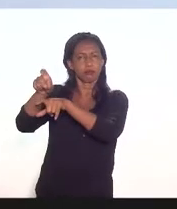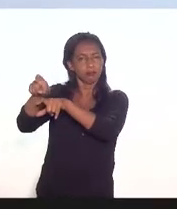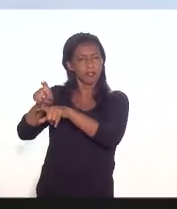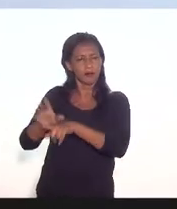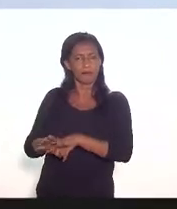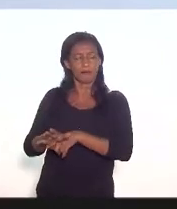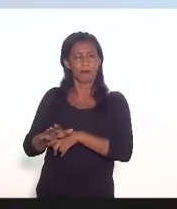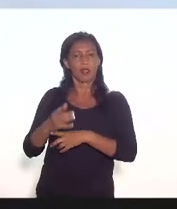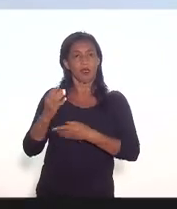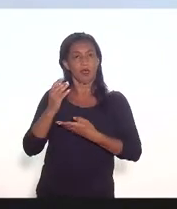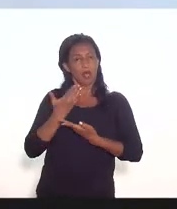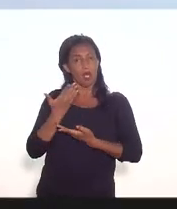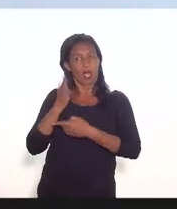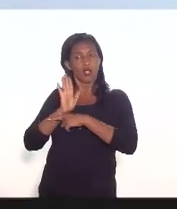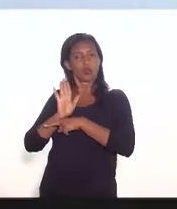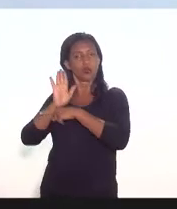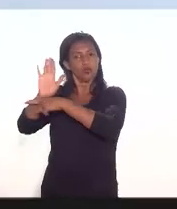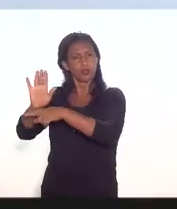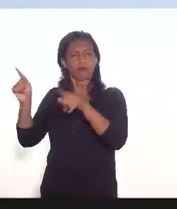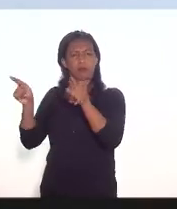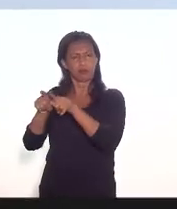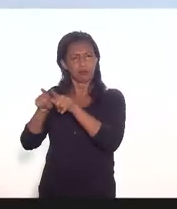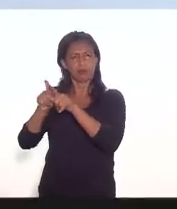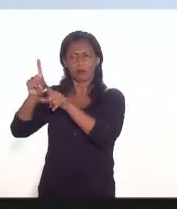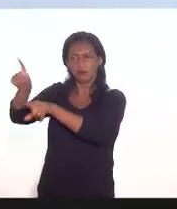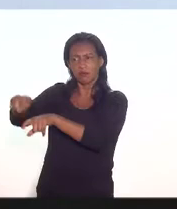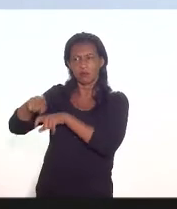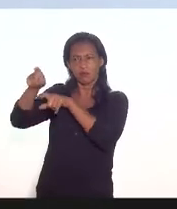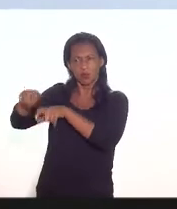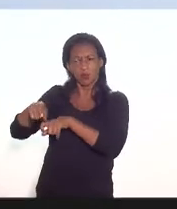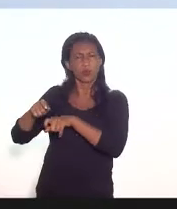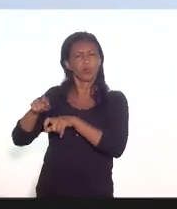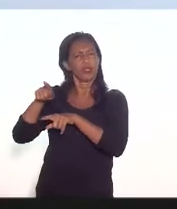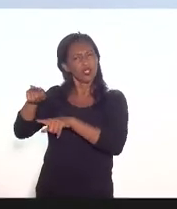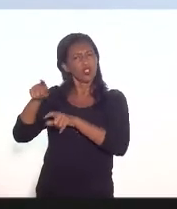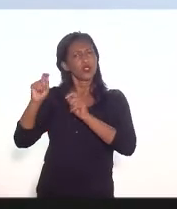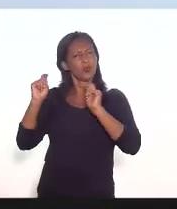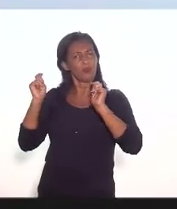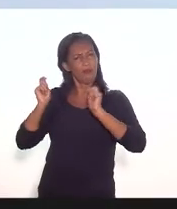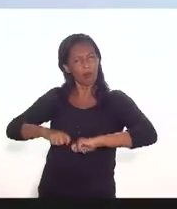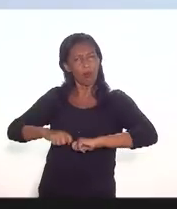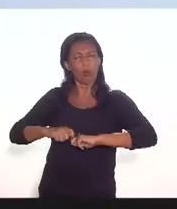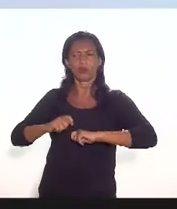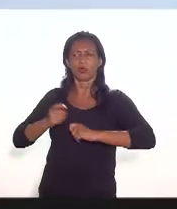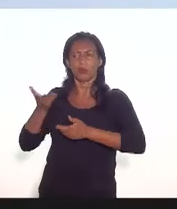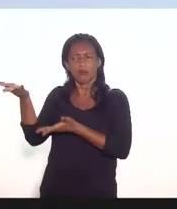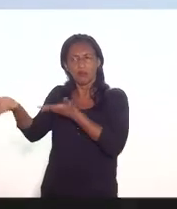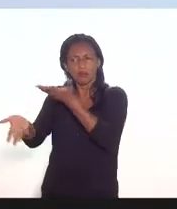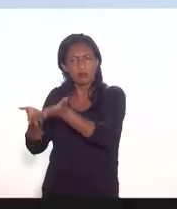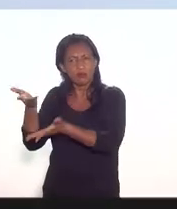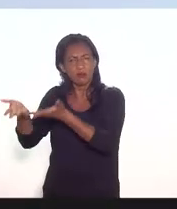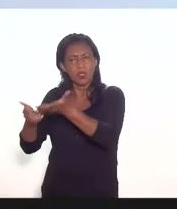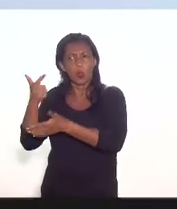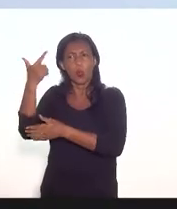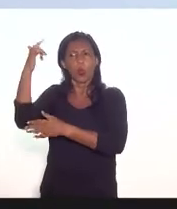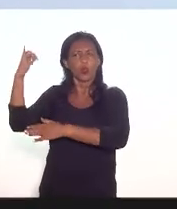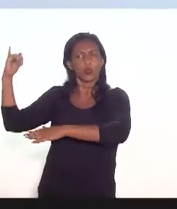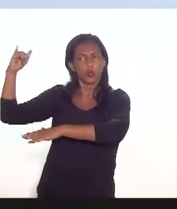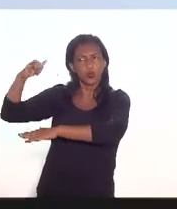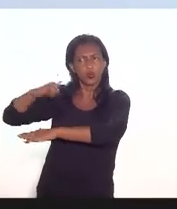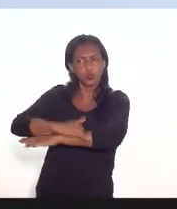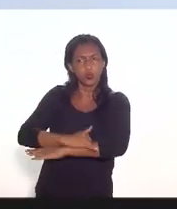que a gente dá esse benefício aos aeroportos do interior a gente pode dar condição de vários voos que hoje são operados